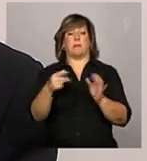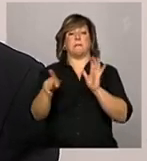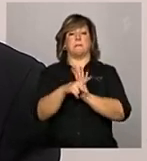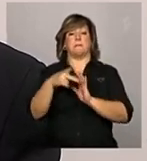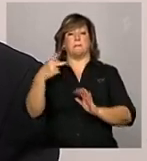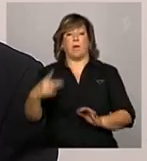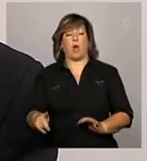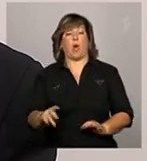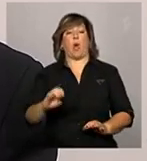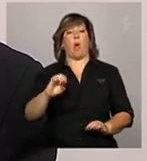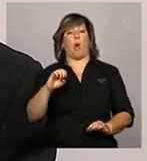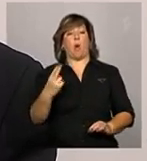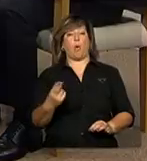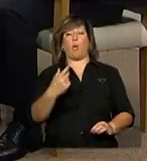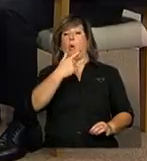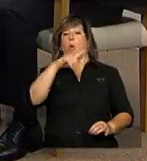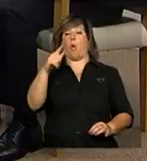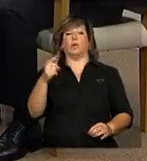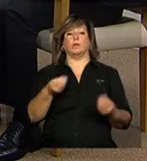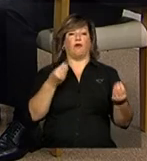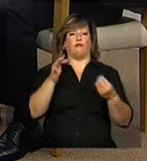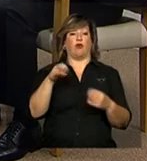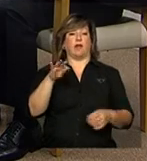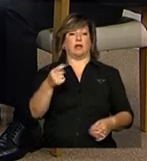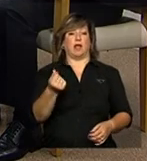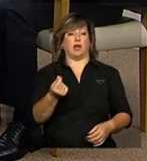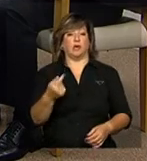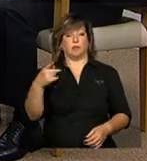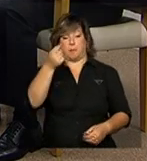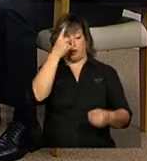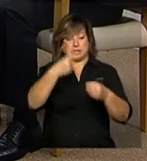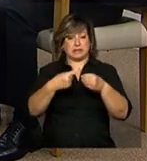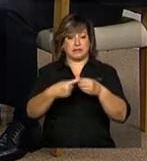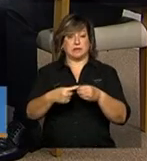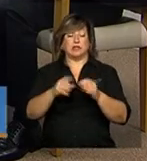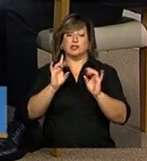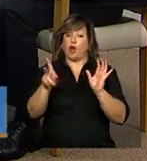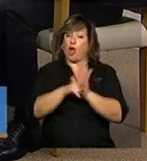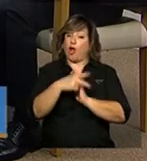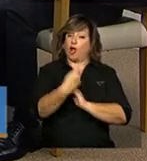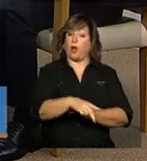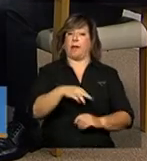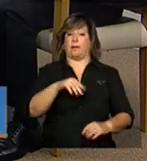ou outras fontes de recursos do município que não as do MDS.